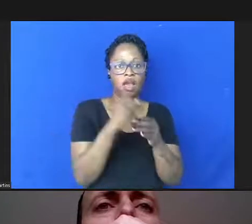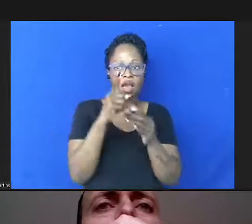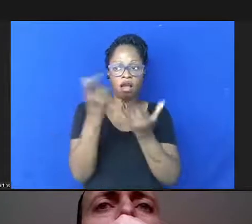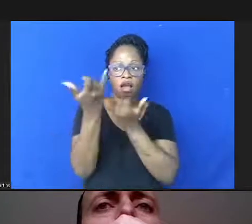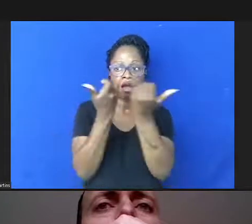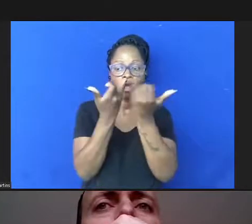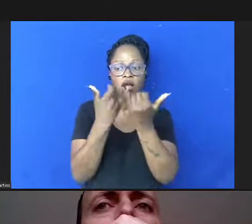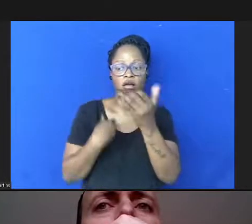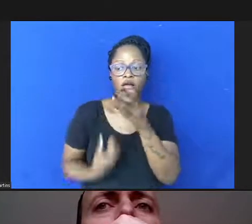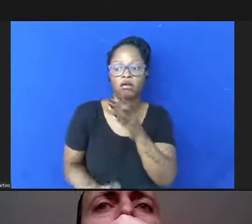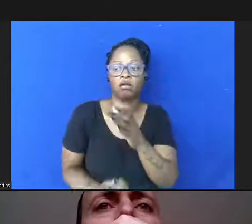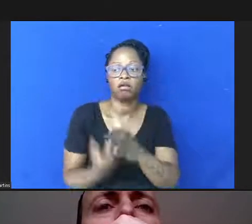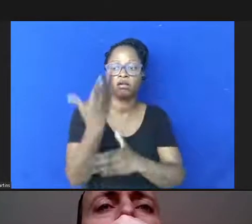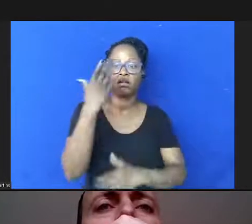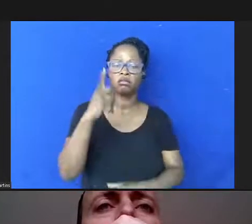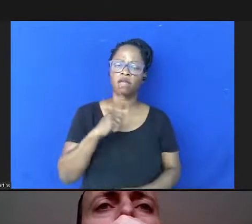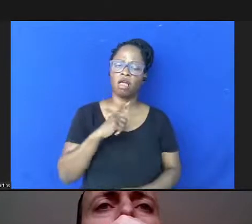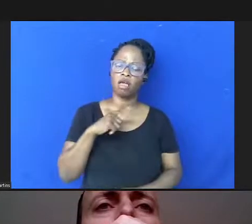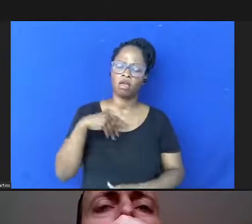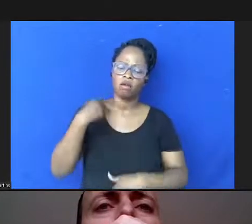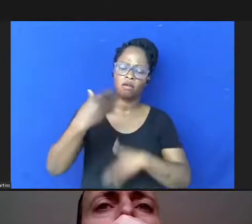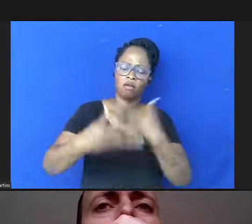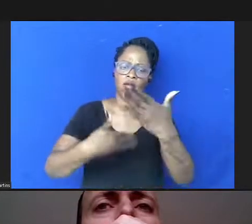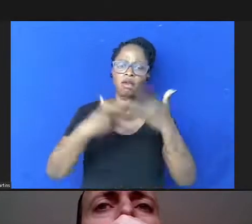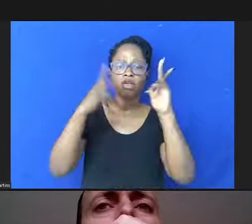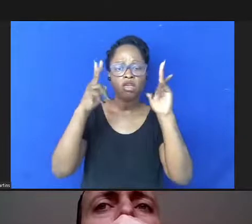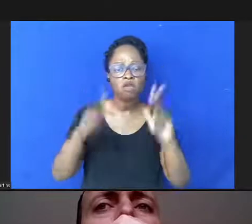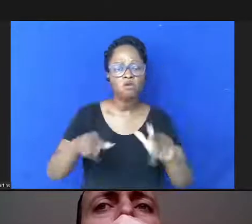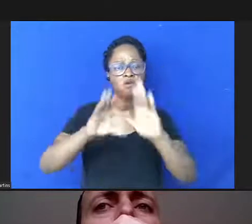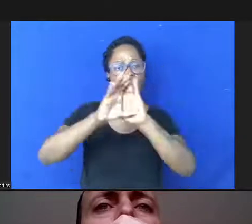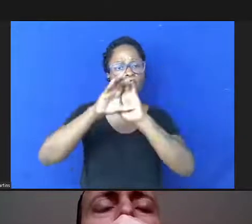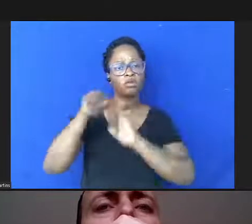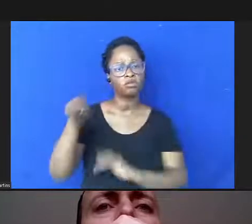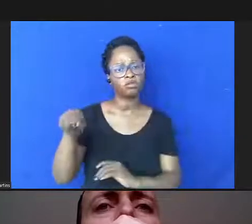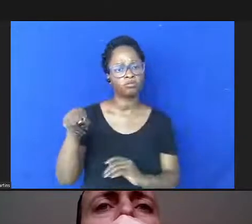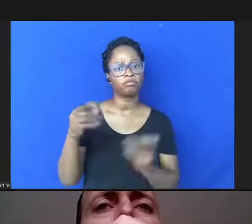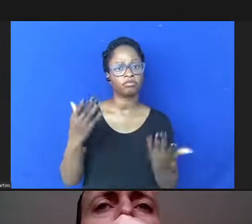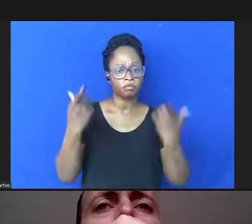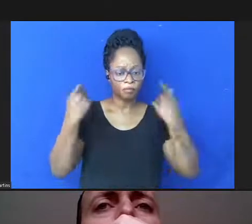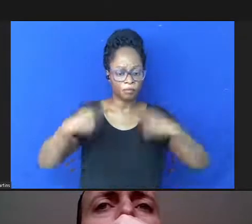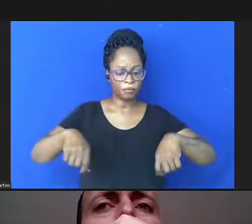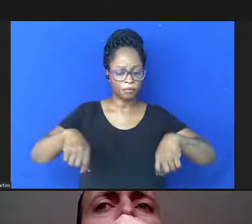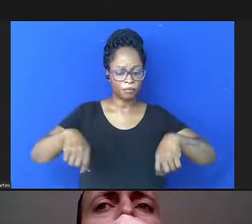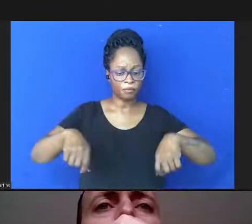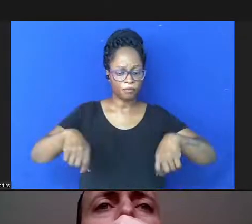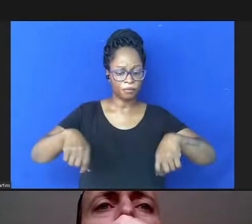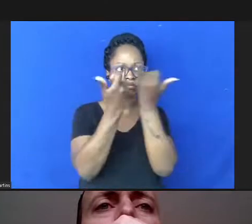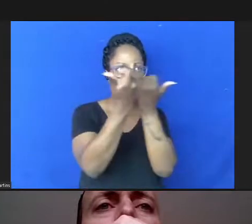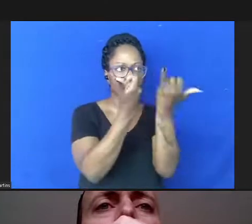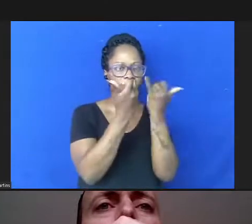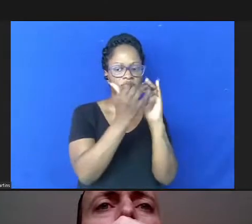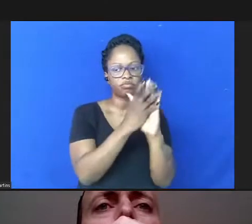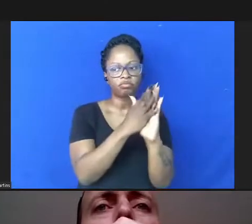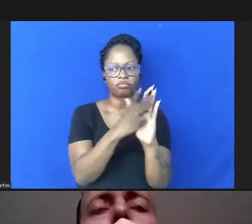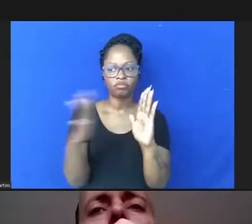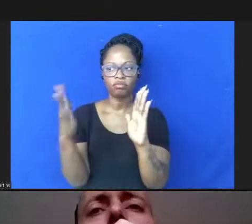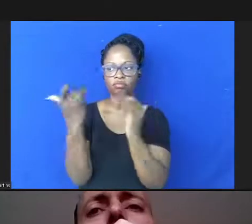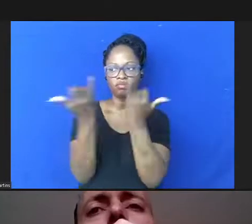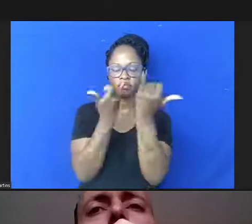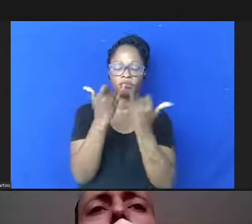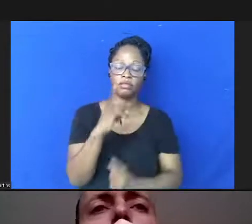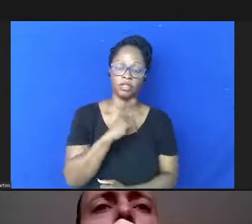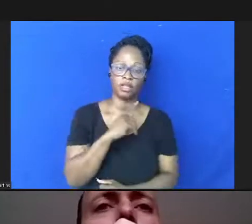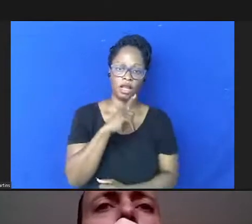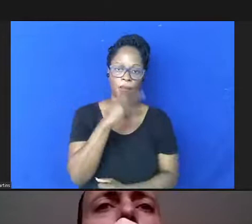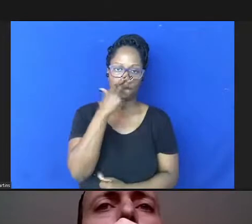própria comunidade de informação assim como o conceito essa necessidade de informação e a geração da informação é a